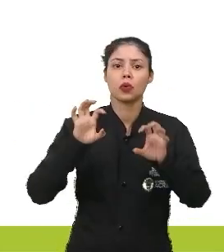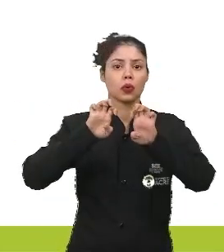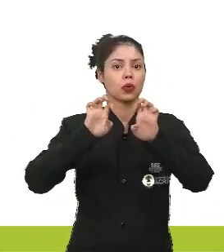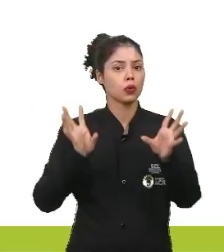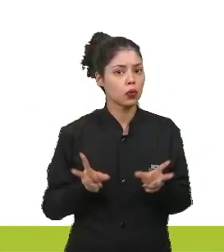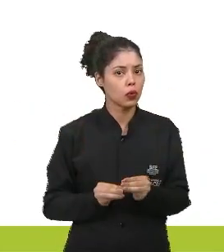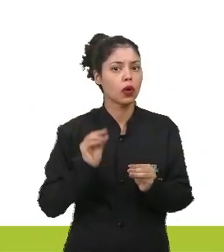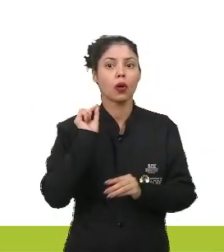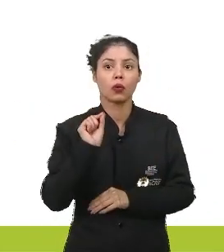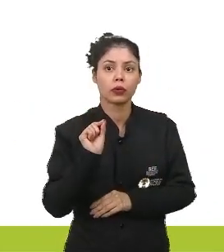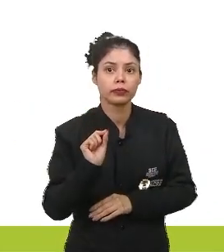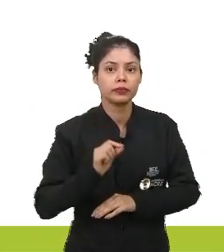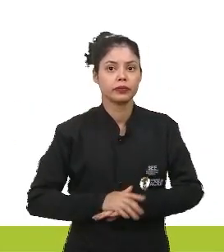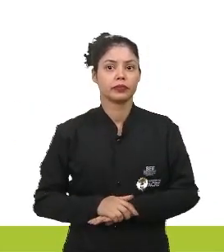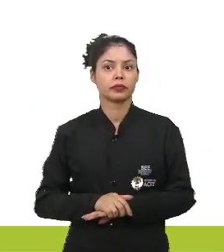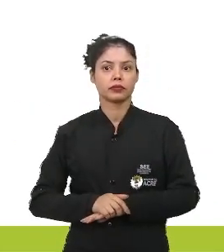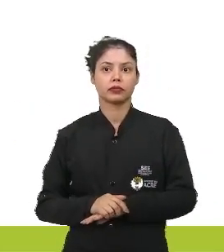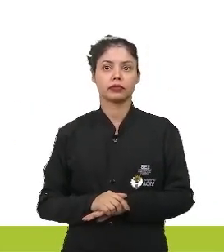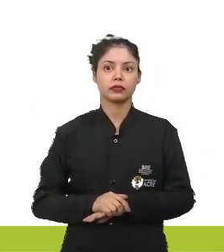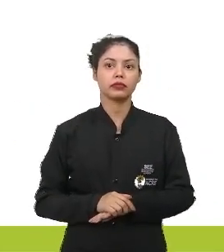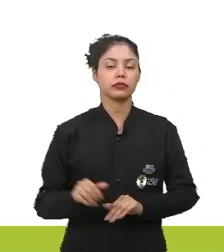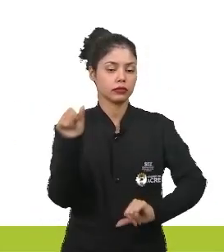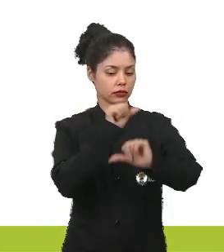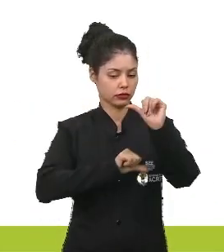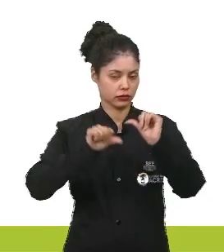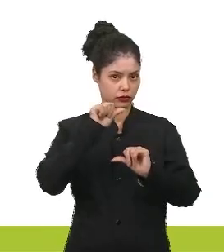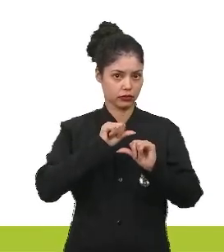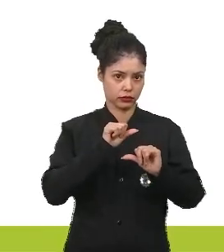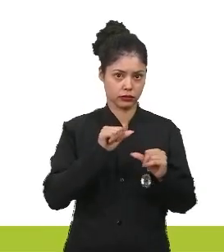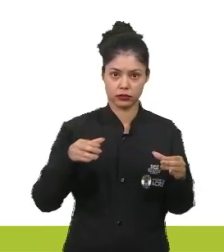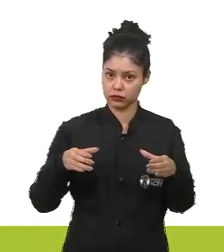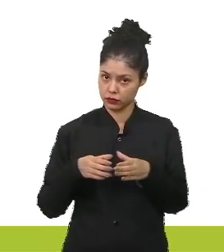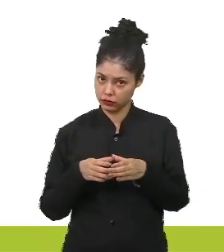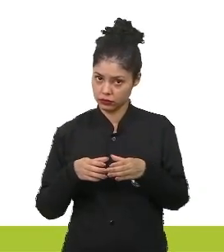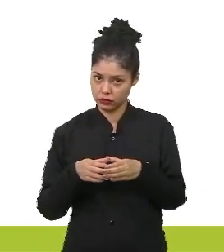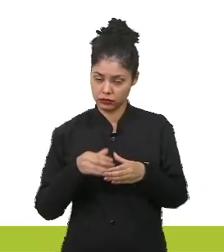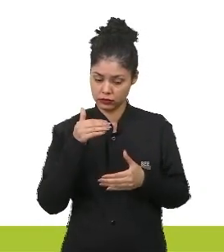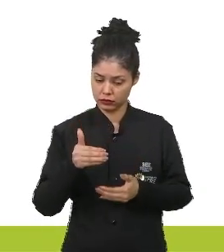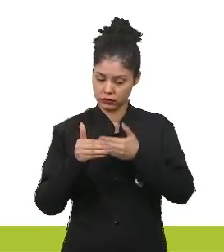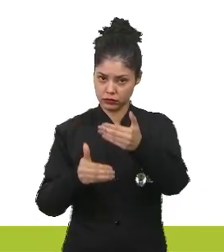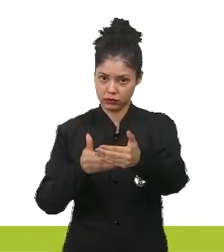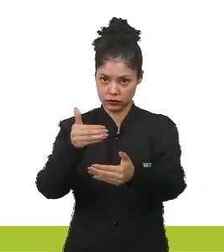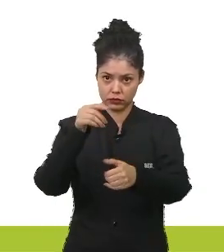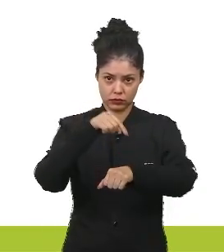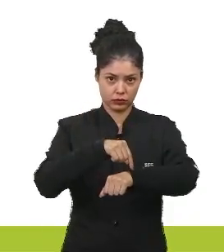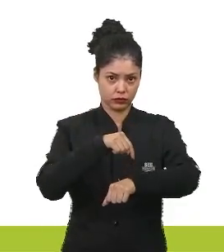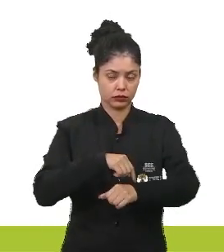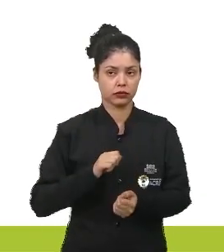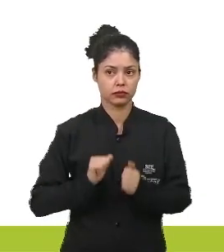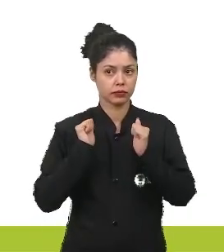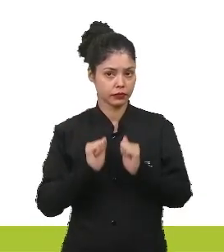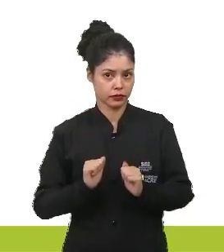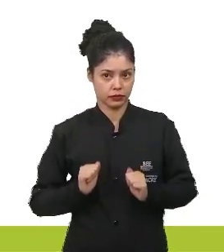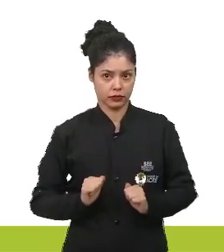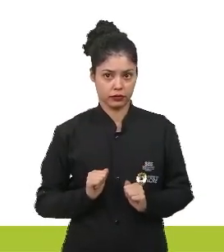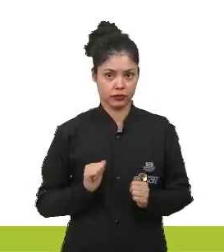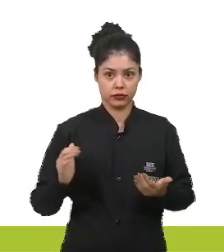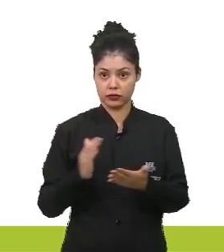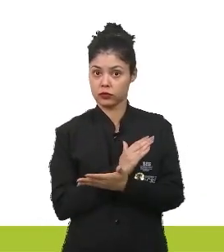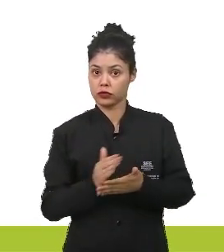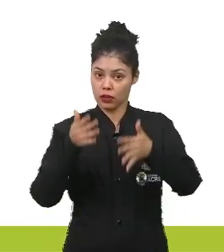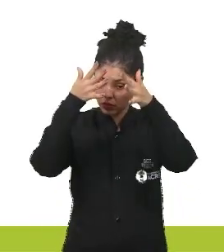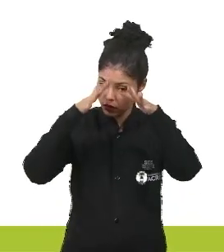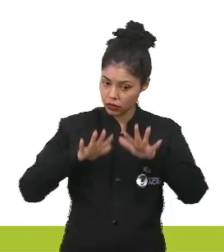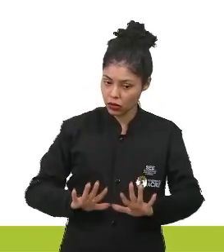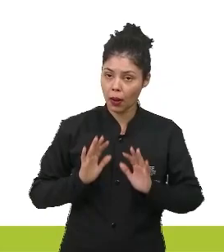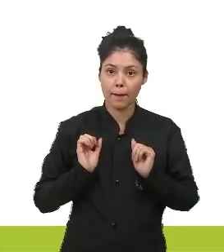Sucessão ecológica é a alteração das comunidades ao longo do tempo. Pode ser algo natural,